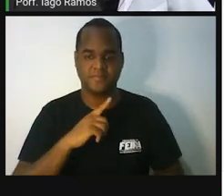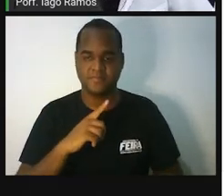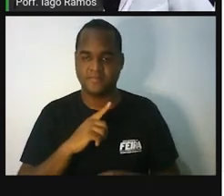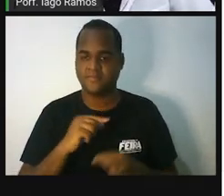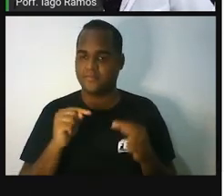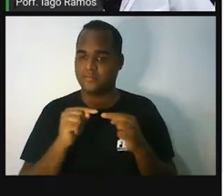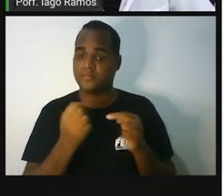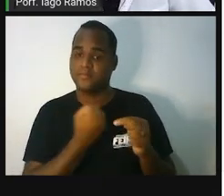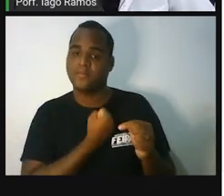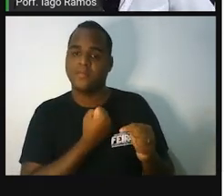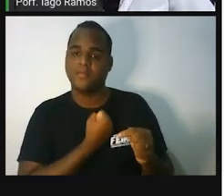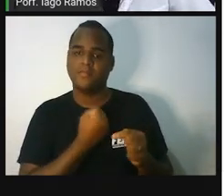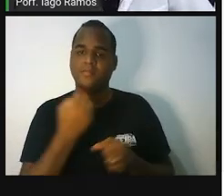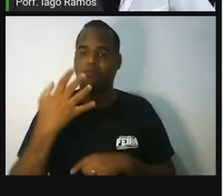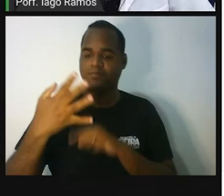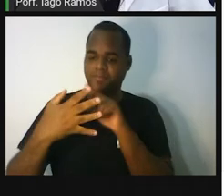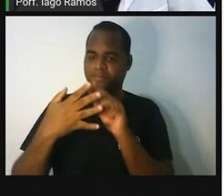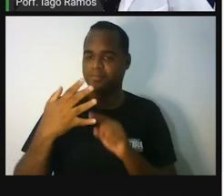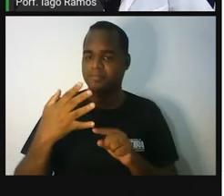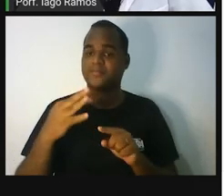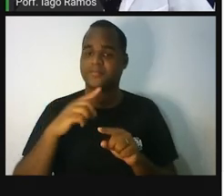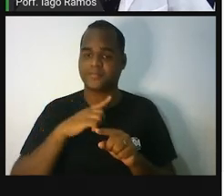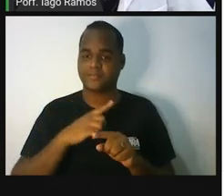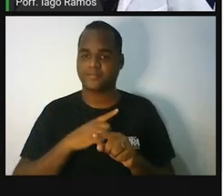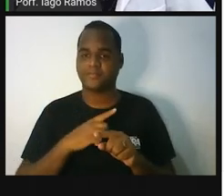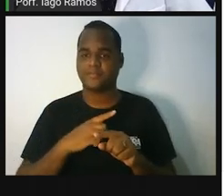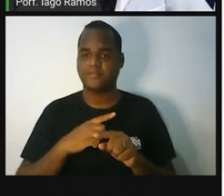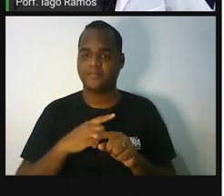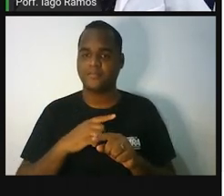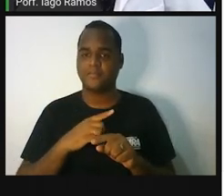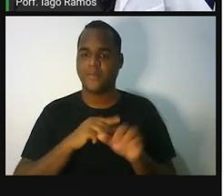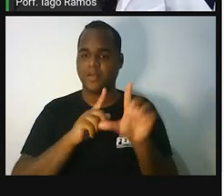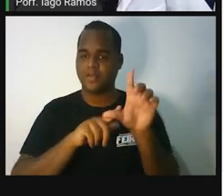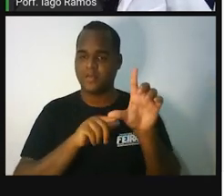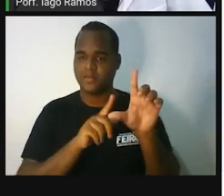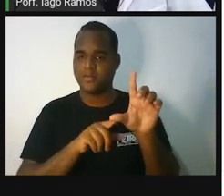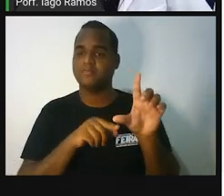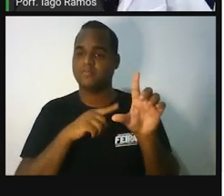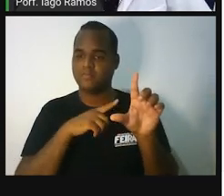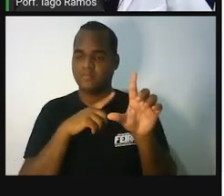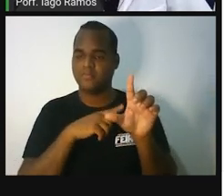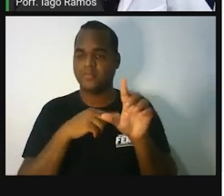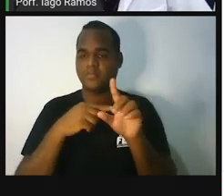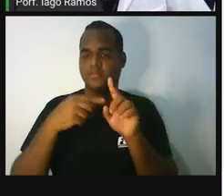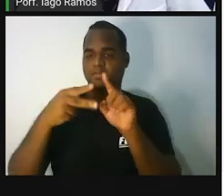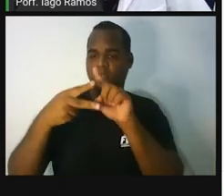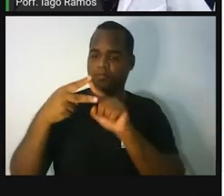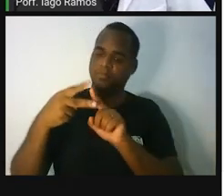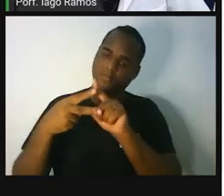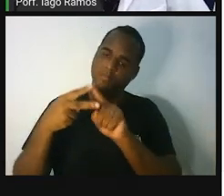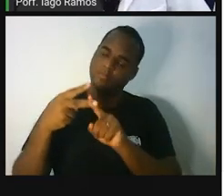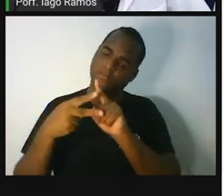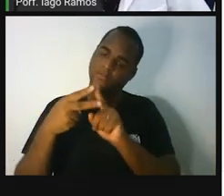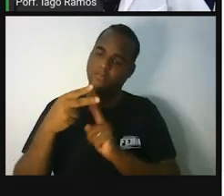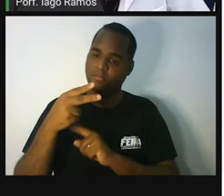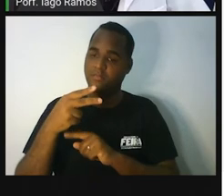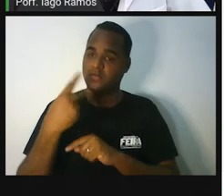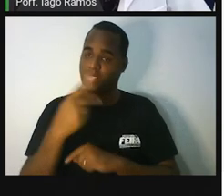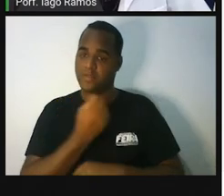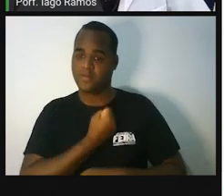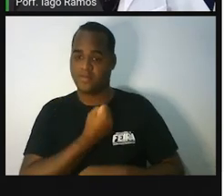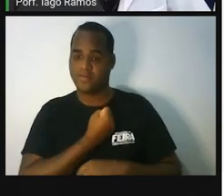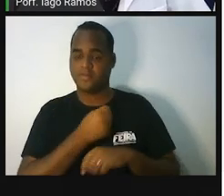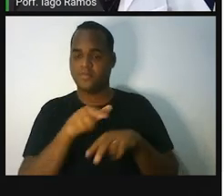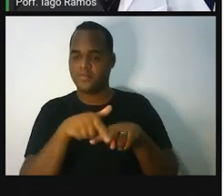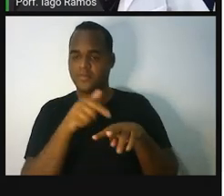Um número de 4 algarismos. 4 algarismos. Onde os dois primeiros. É o número que a pessoa calça.